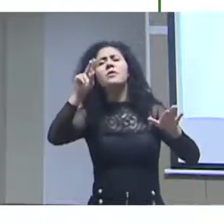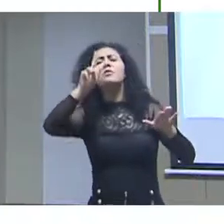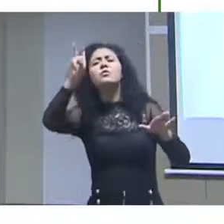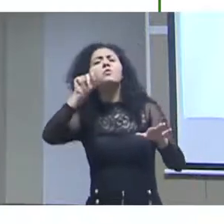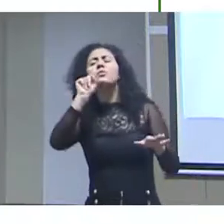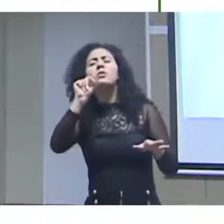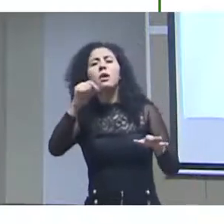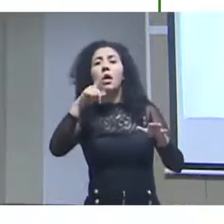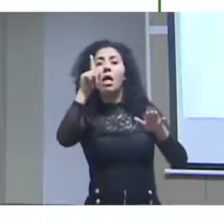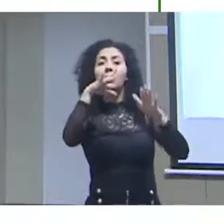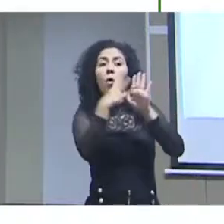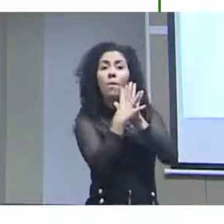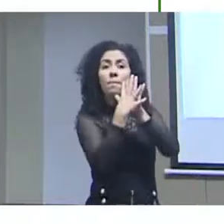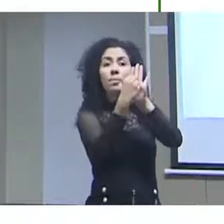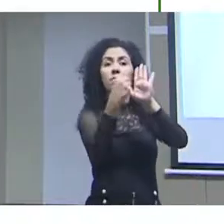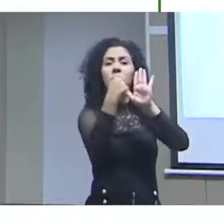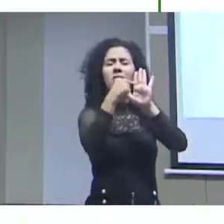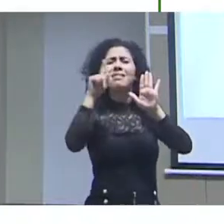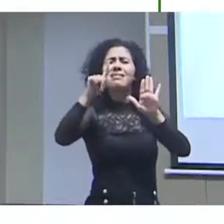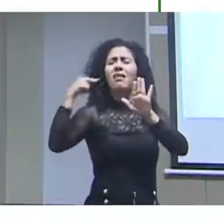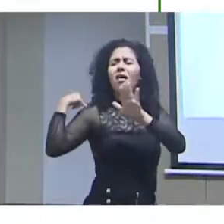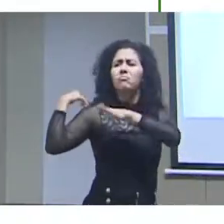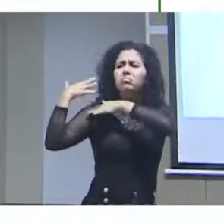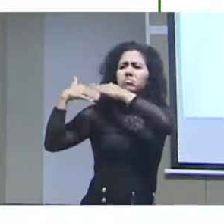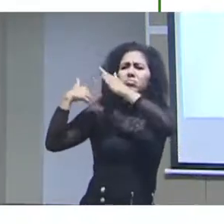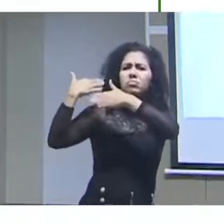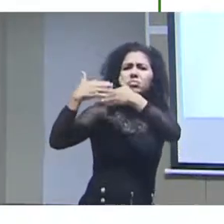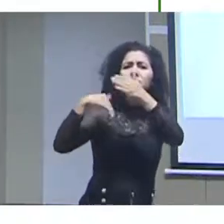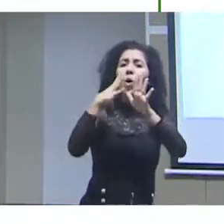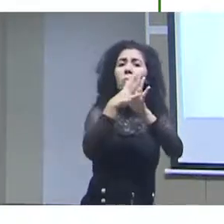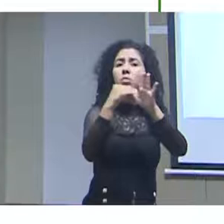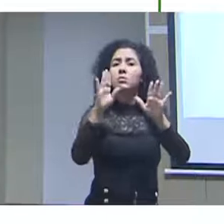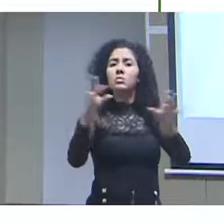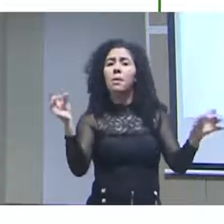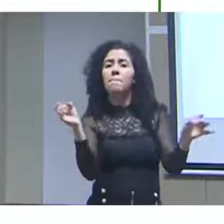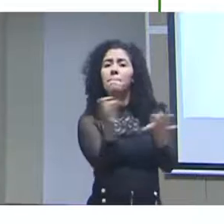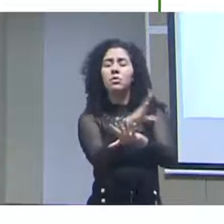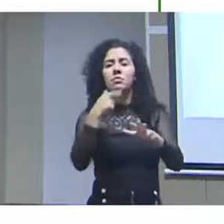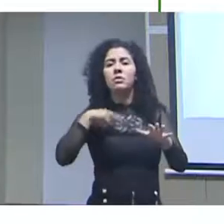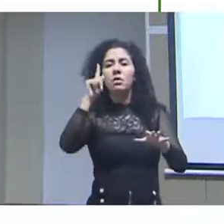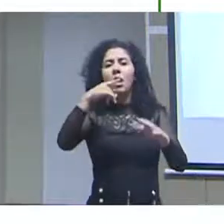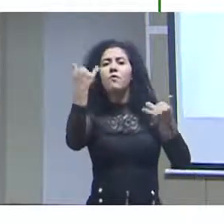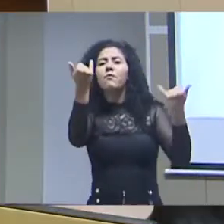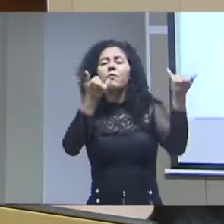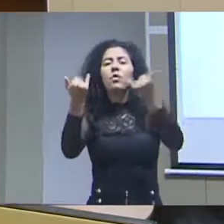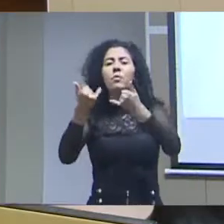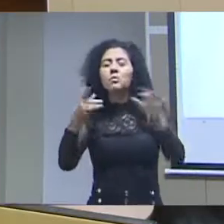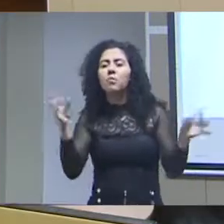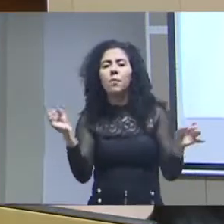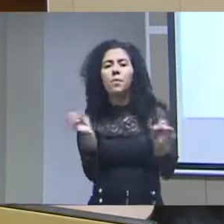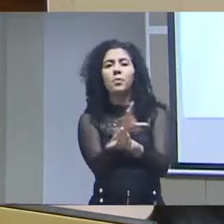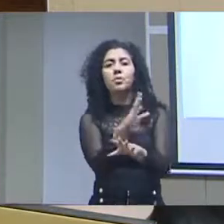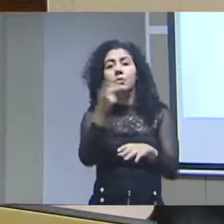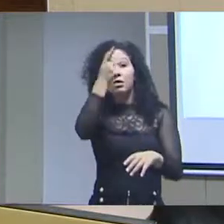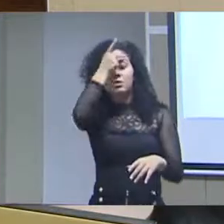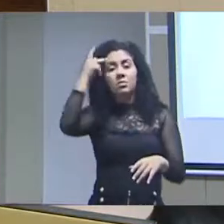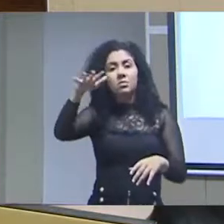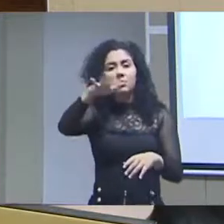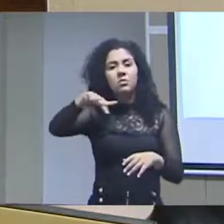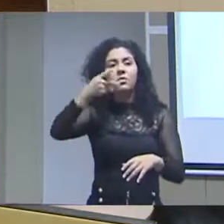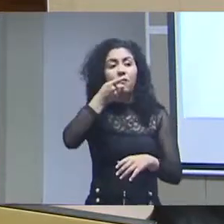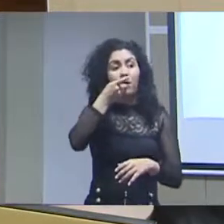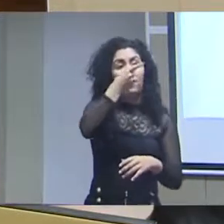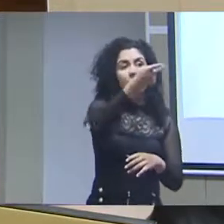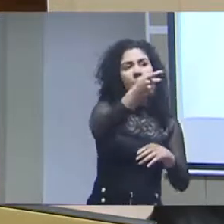contraposição a um modelo, que é um modelo que vem de longa data, que é um modelo de informação pronta. O é informação pronta? É um modelo onde as pessoas